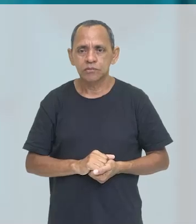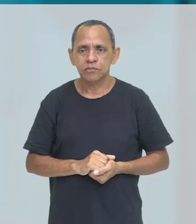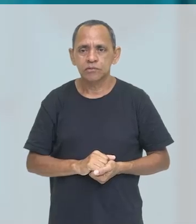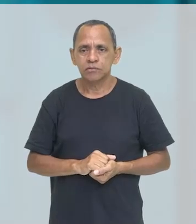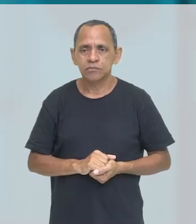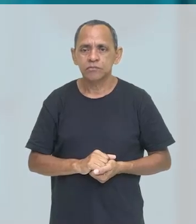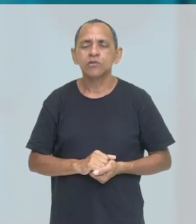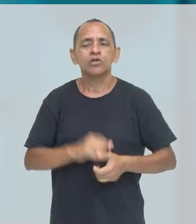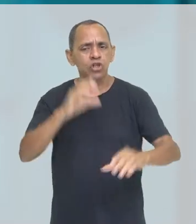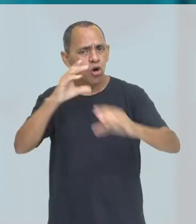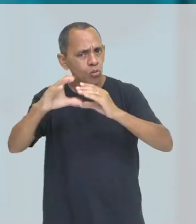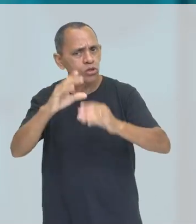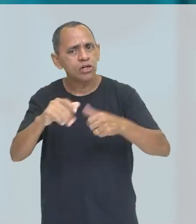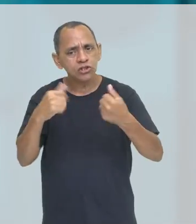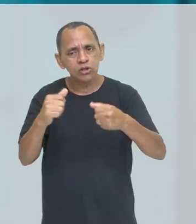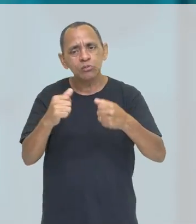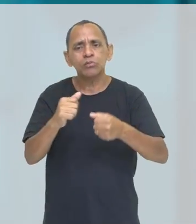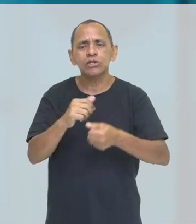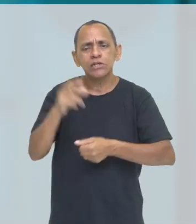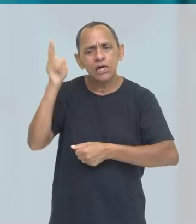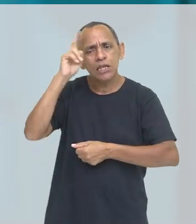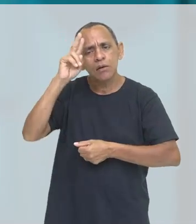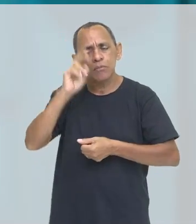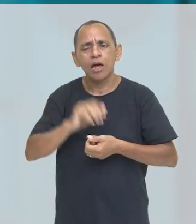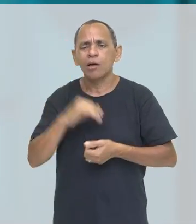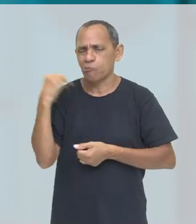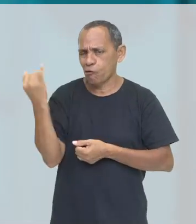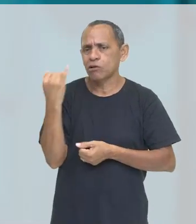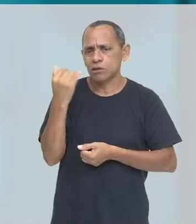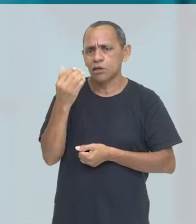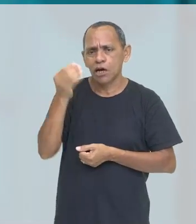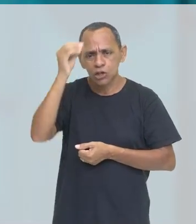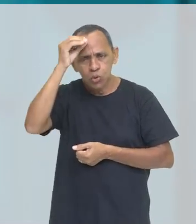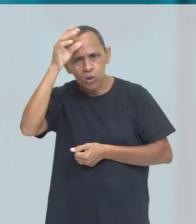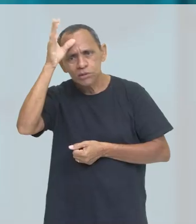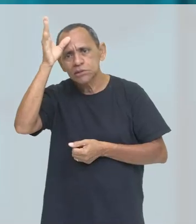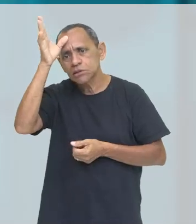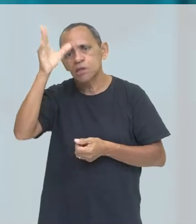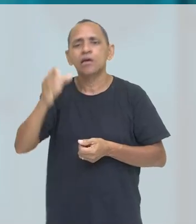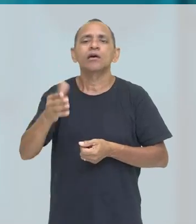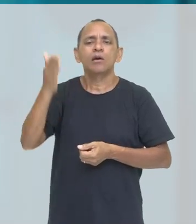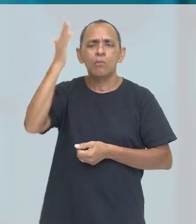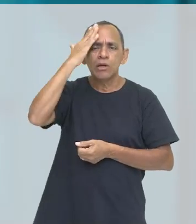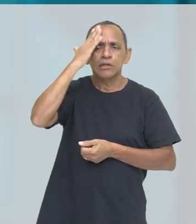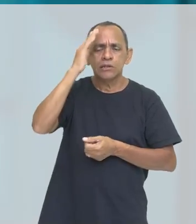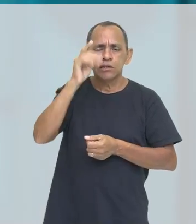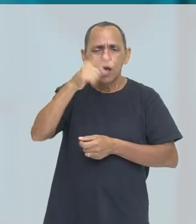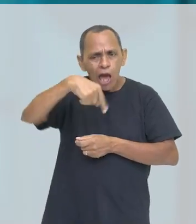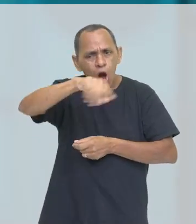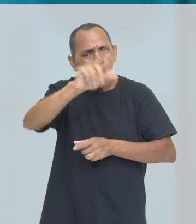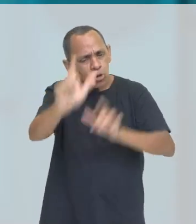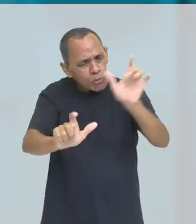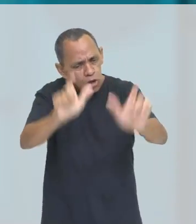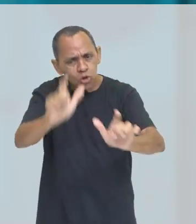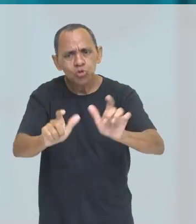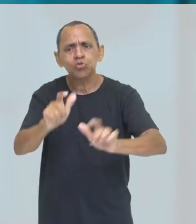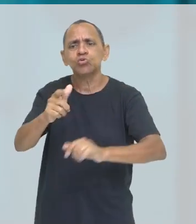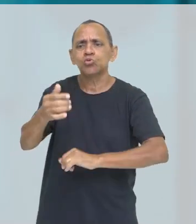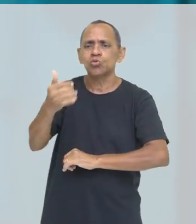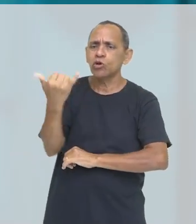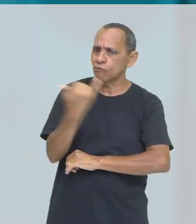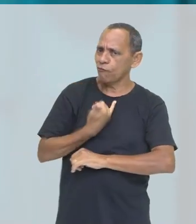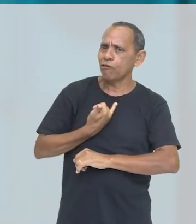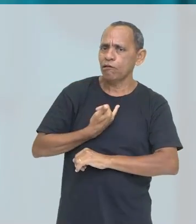nessa comunicação, nessa troca de informação. Tá certo? É importante conhecer para entender o que o outro vai falar. Quando nós estamos